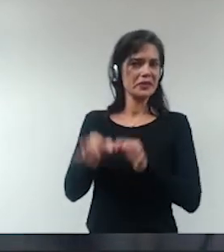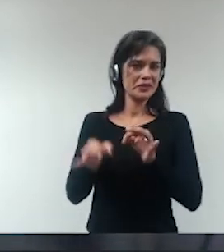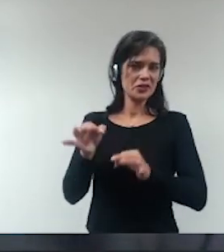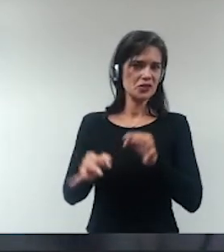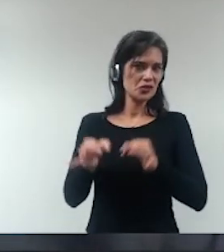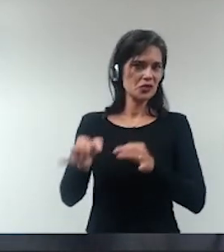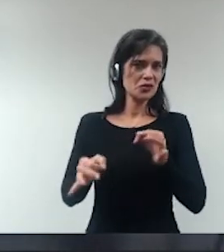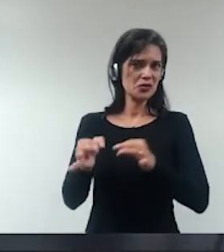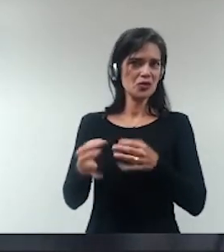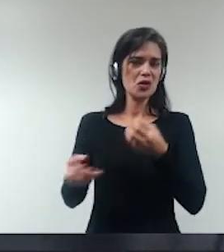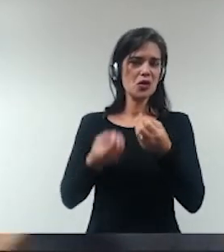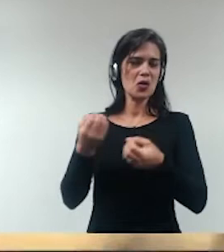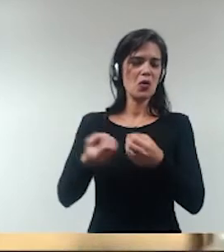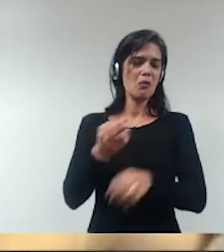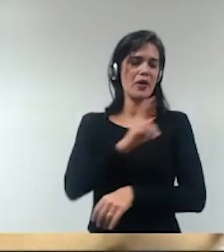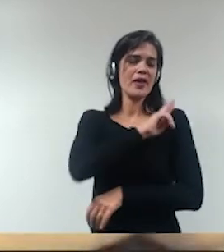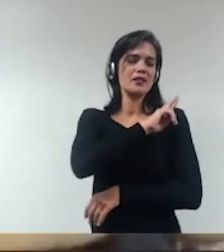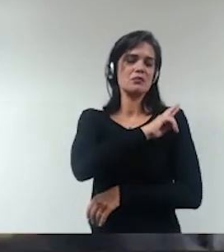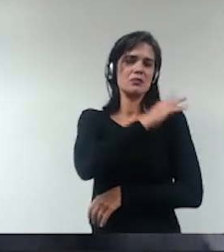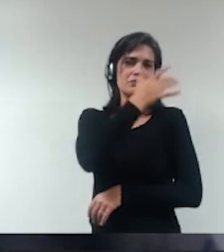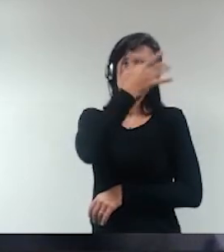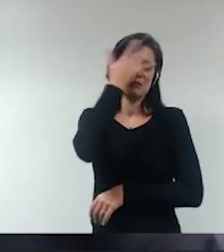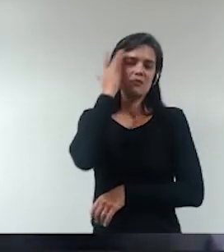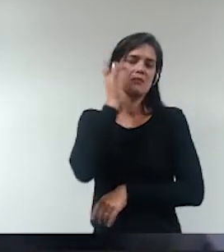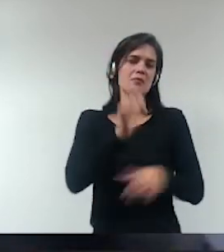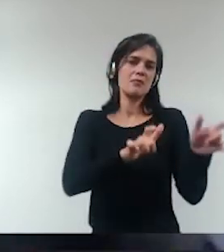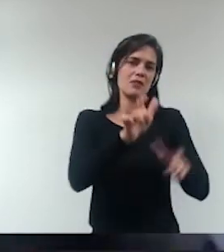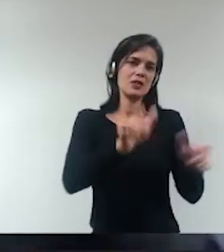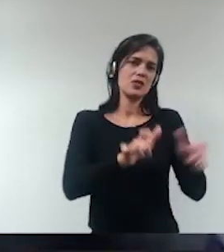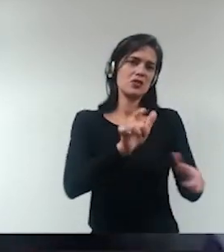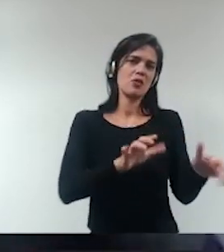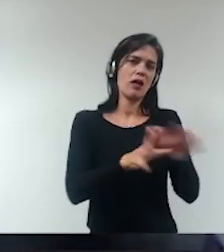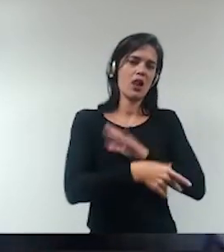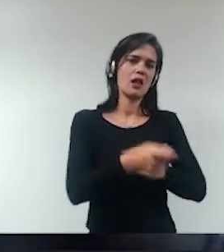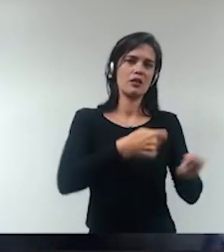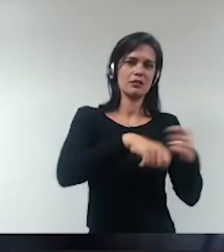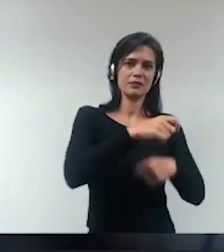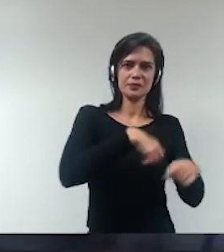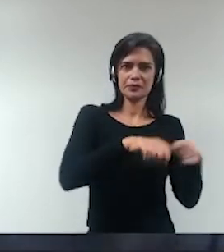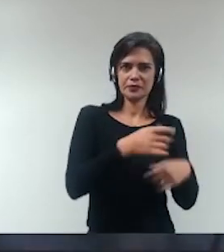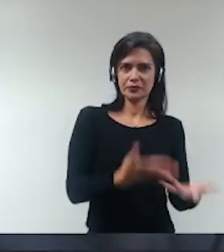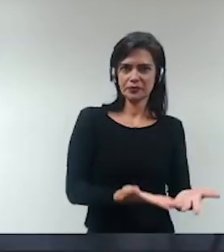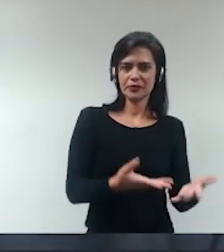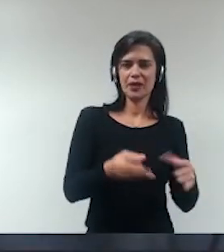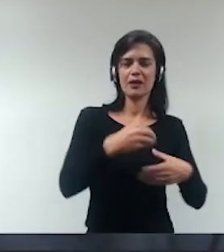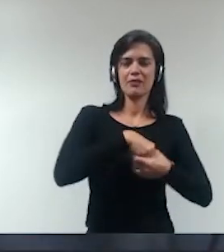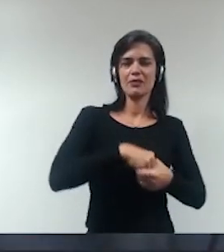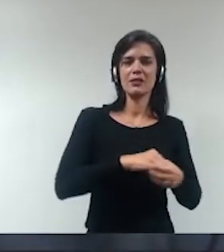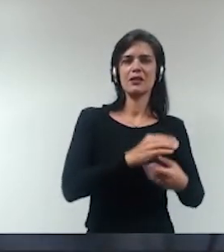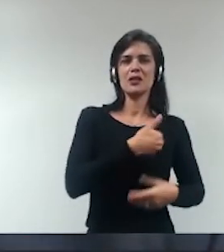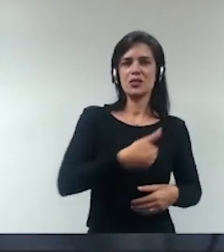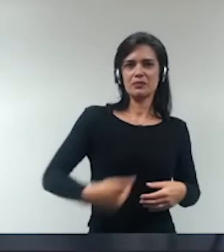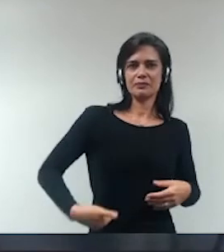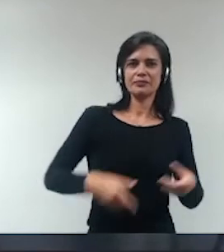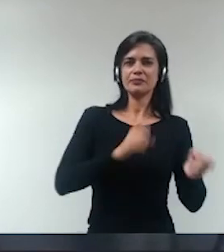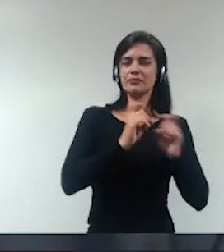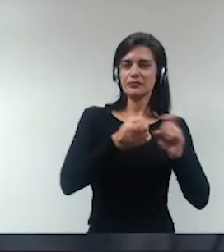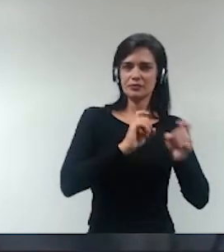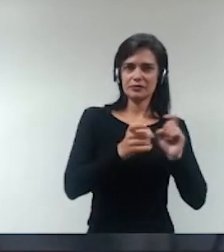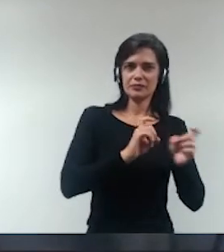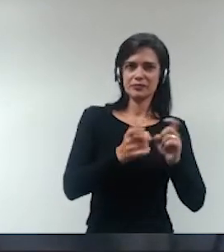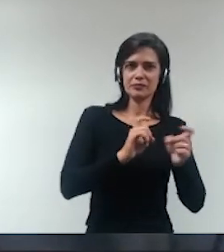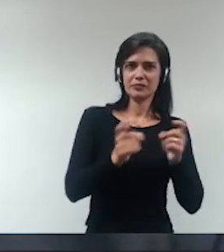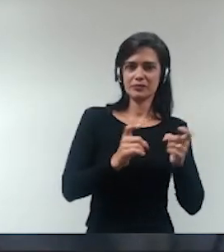aqueles que foram praticaram desvios do horário então embora a